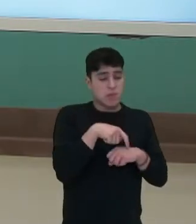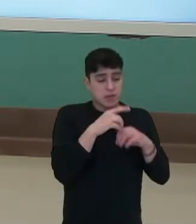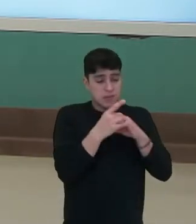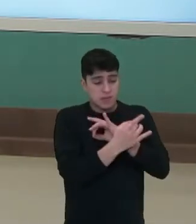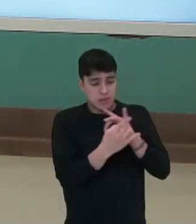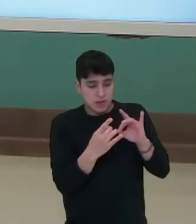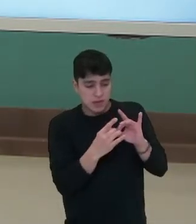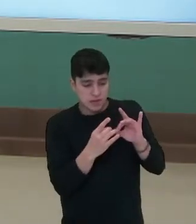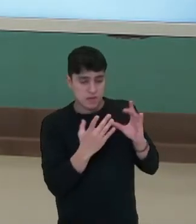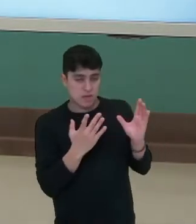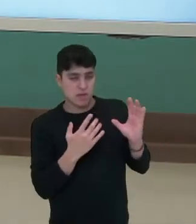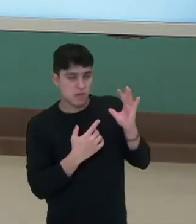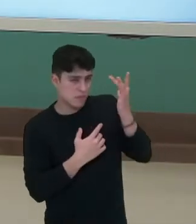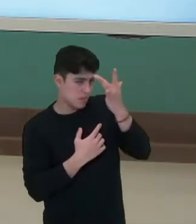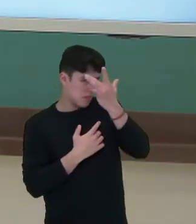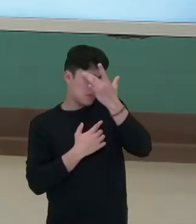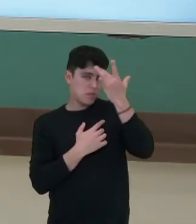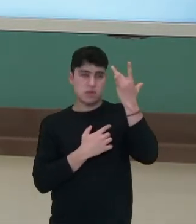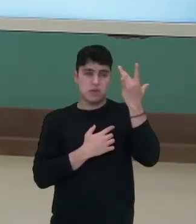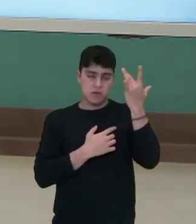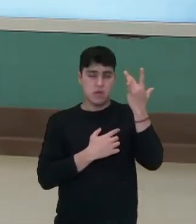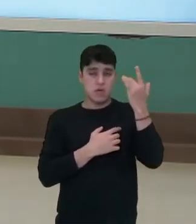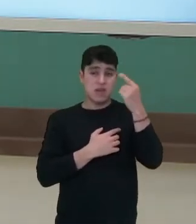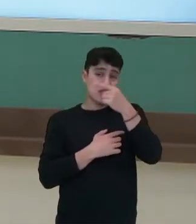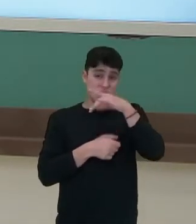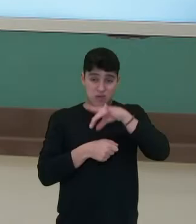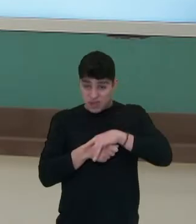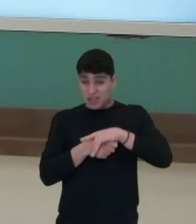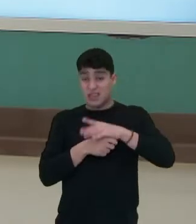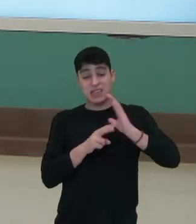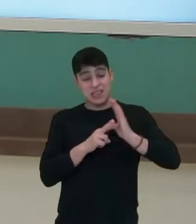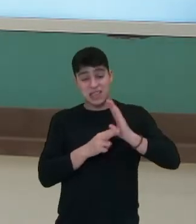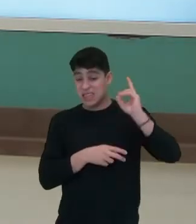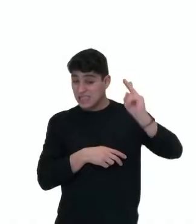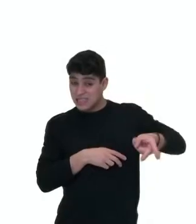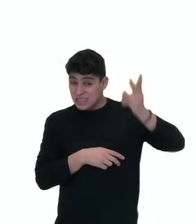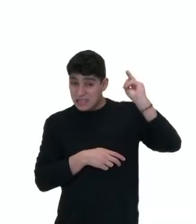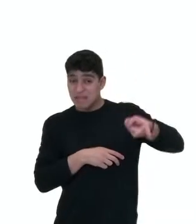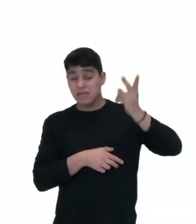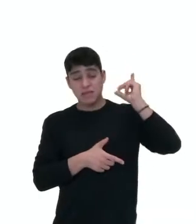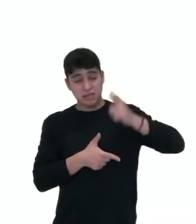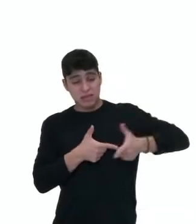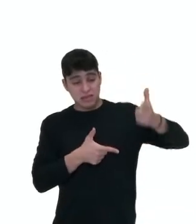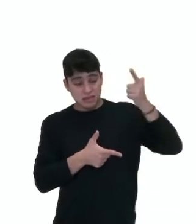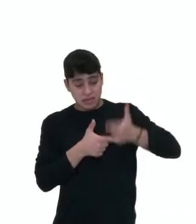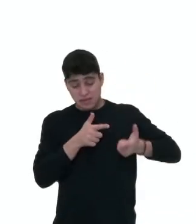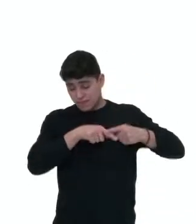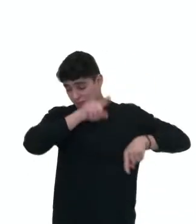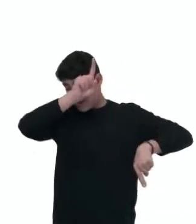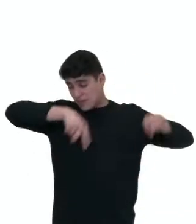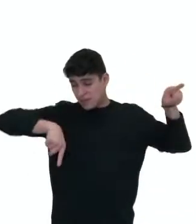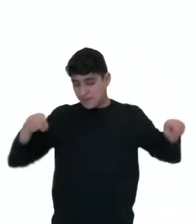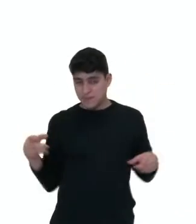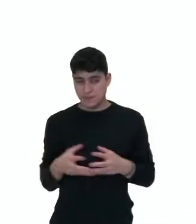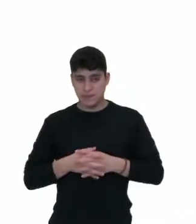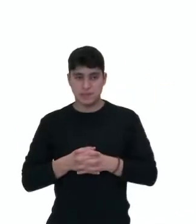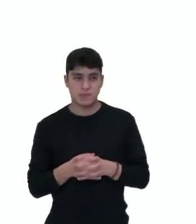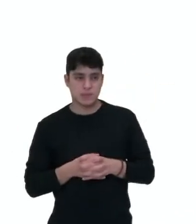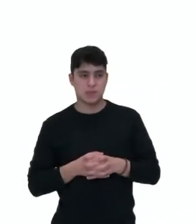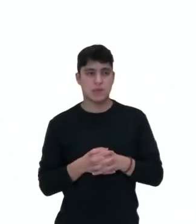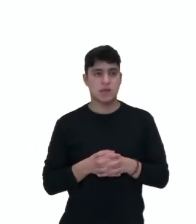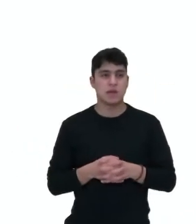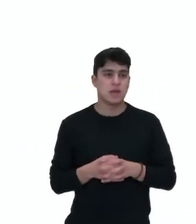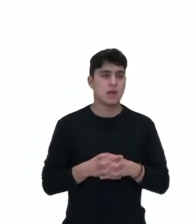No caso dessas pessoas, é por longo período de tempo. A arritmia, quando acontece, provoca alguns sinais rapidamente